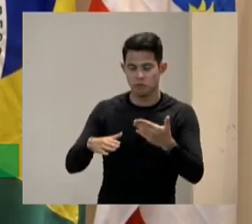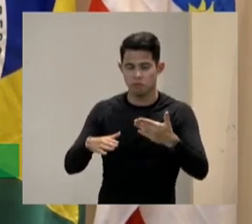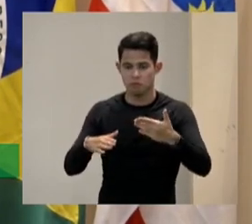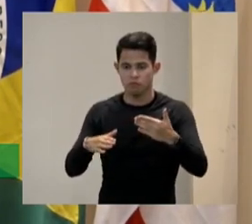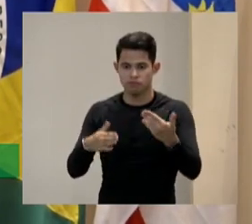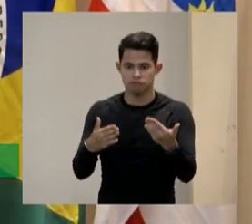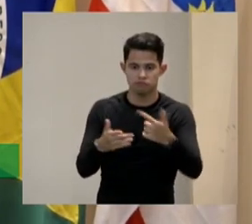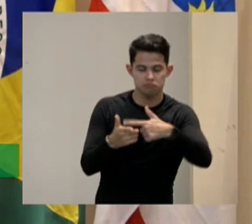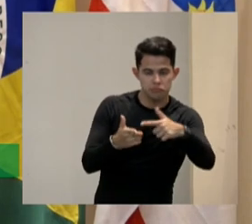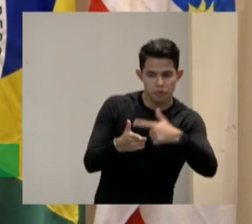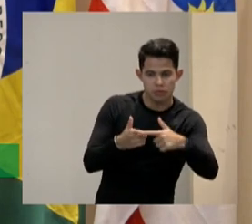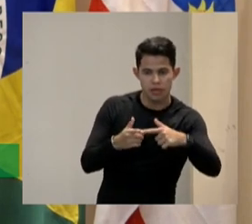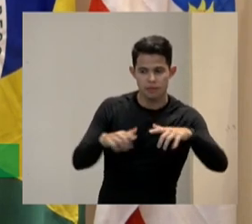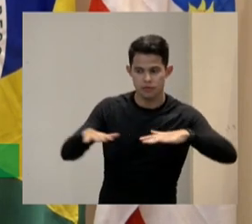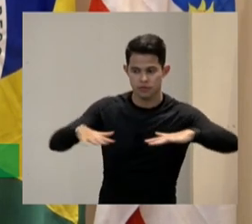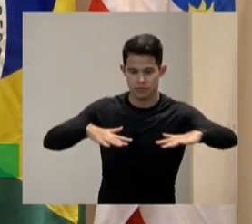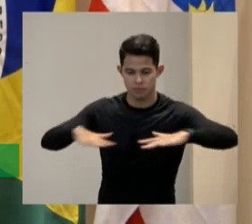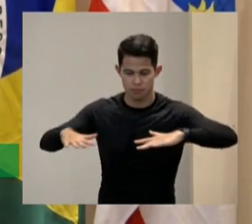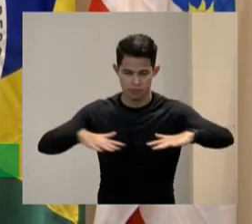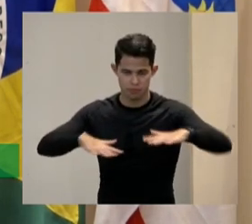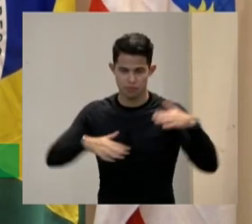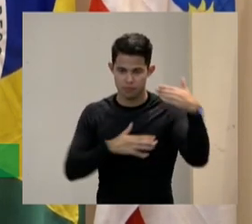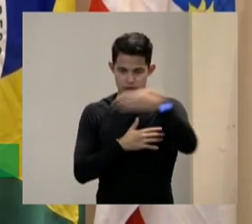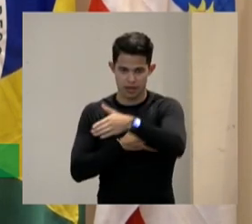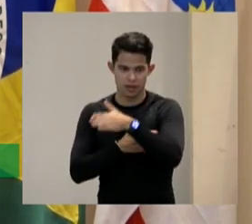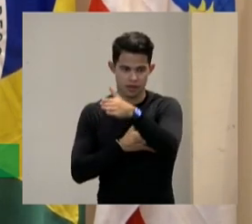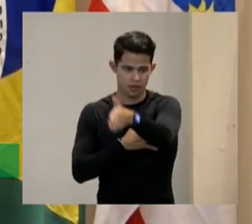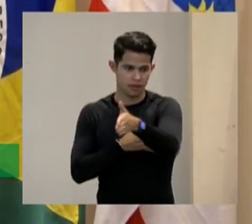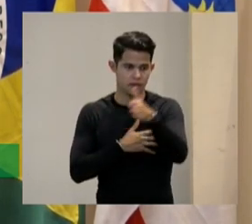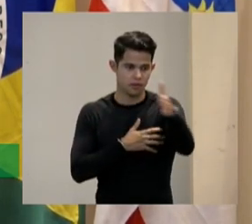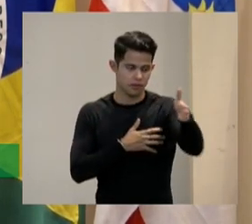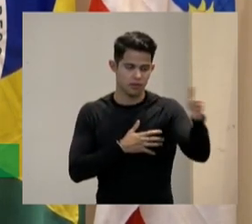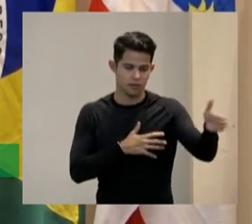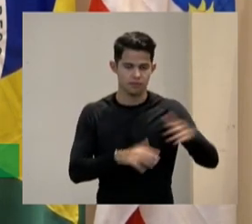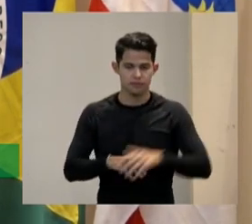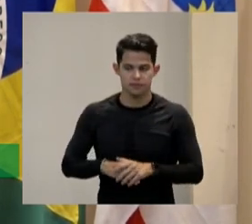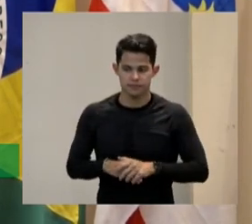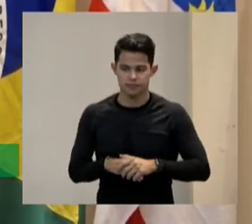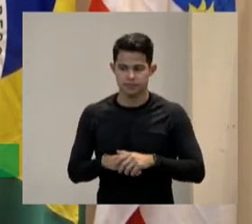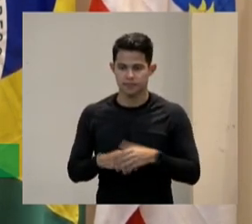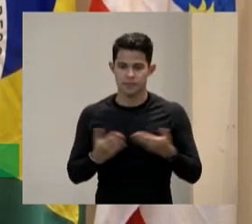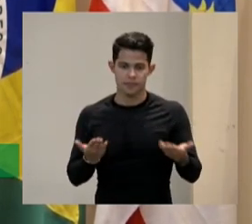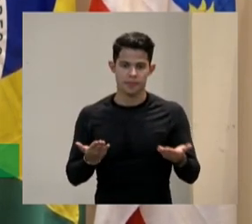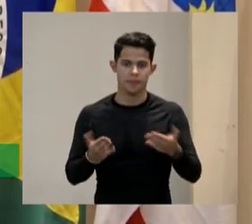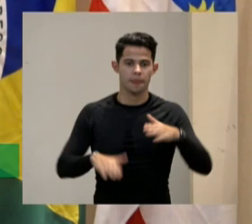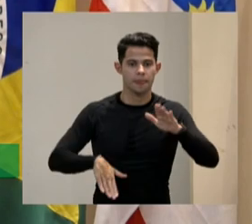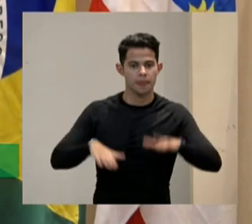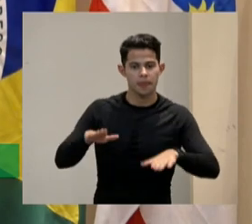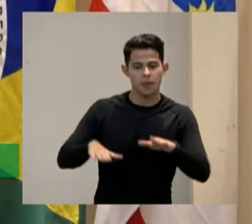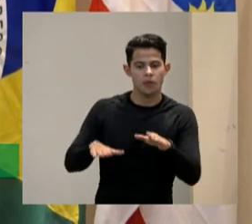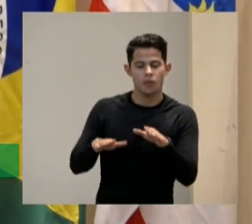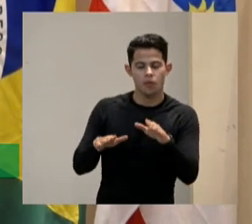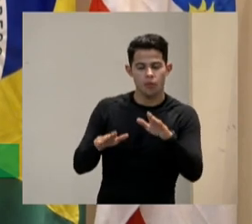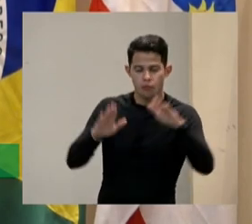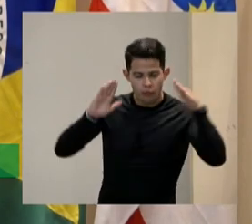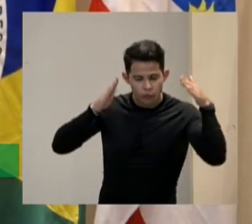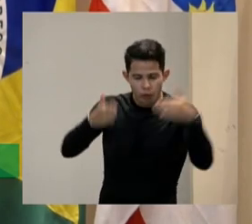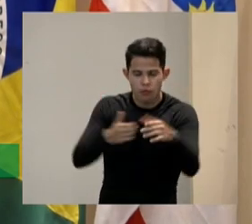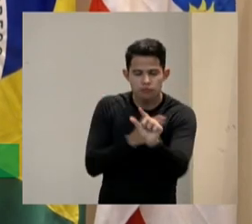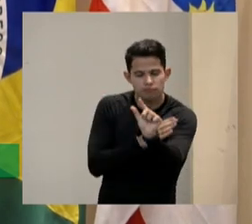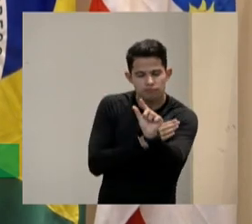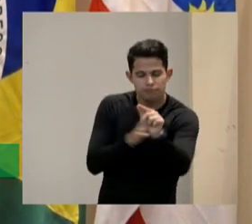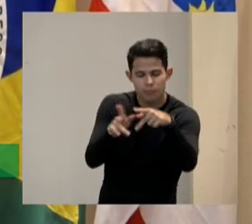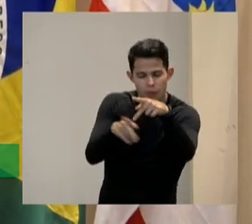0,3% quer dizer estavam fazendo um recurso para uma pequena parte da população e aí